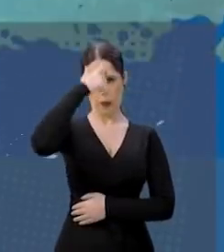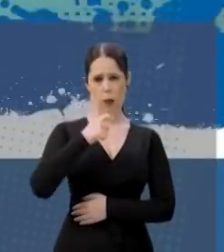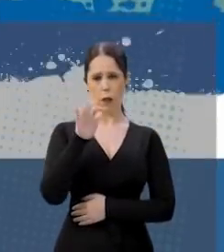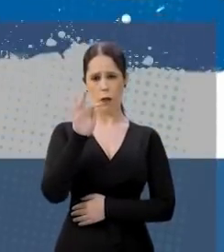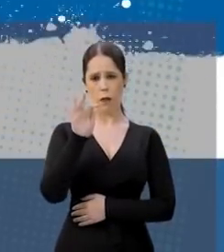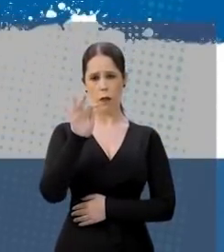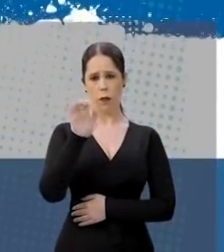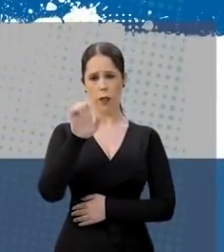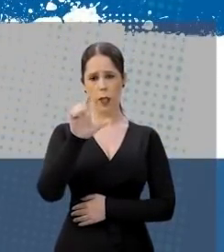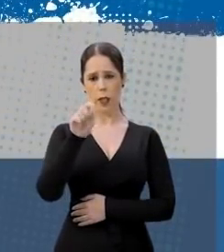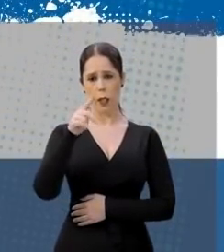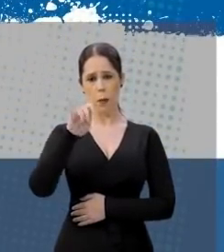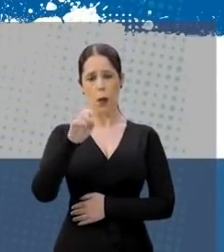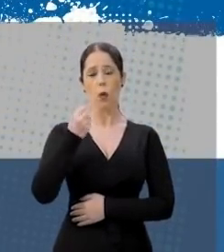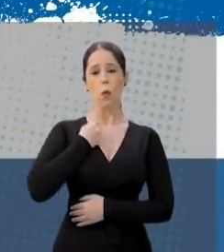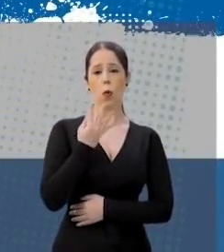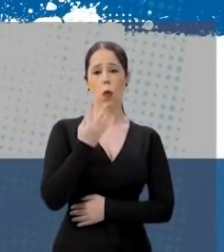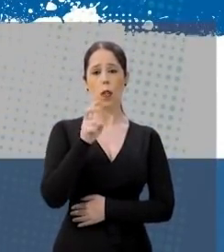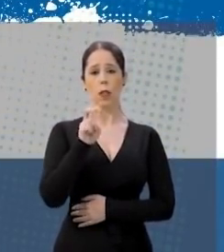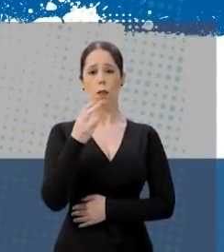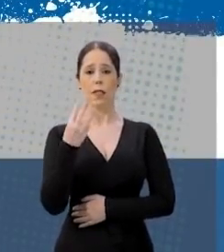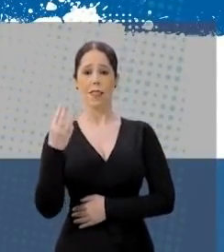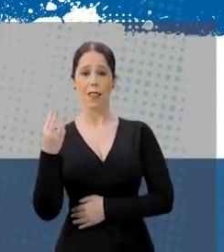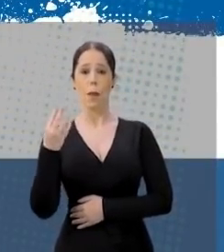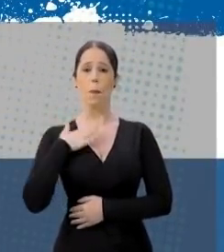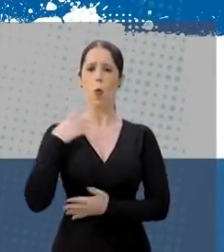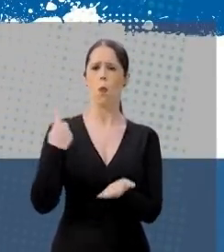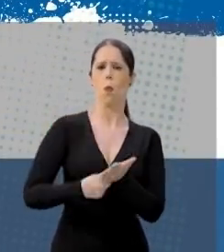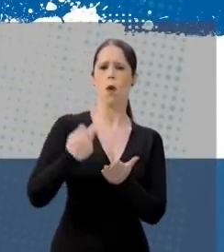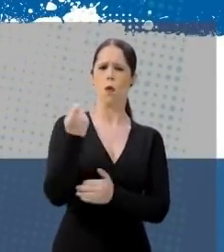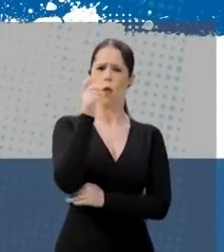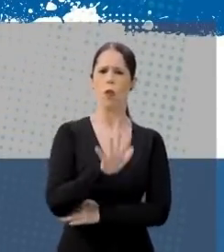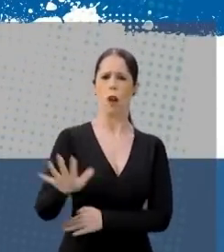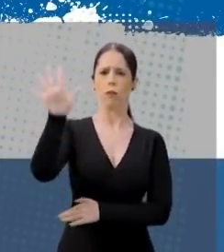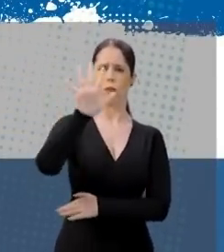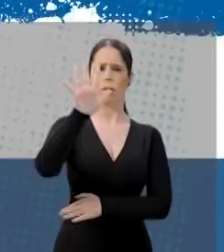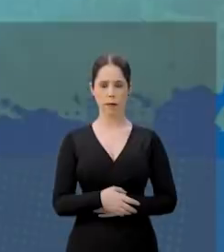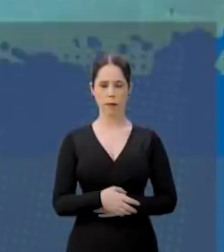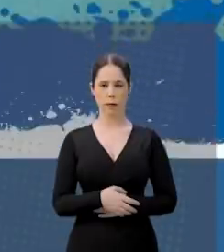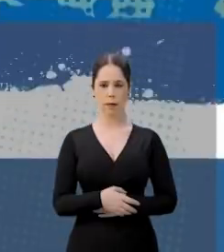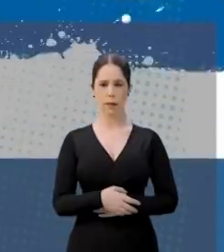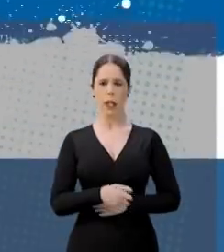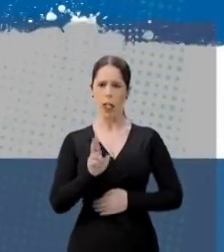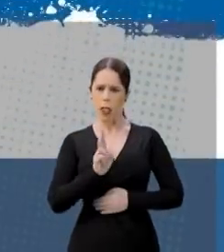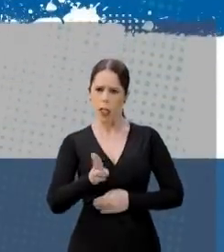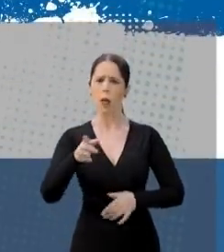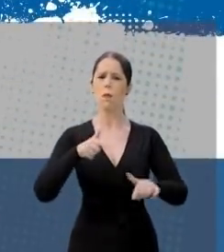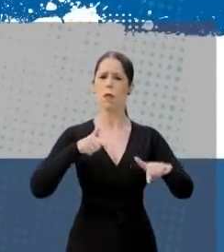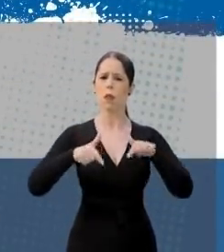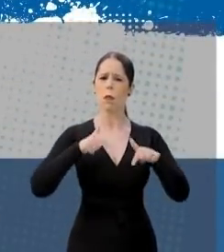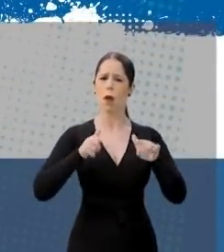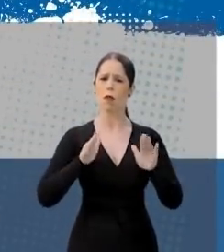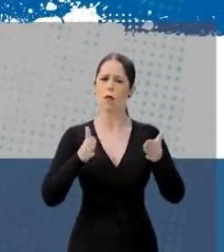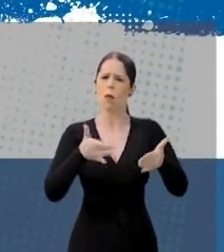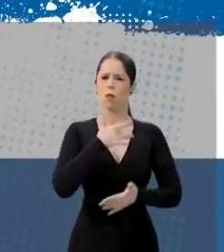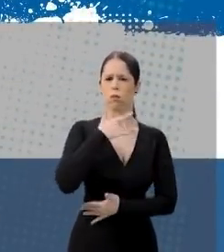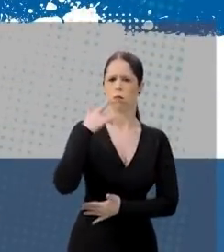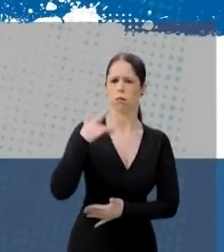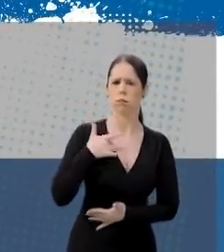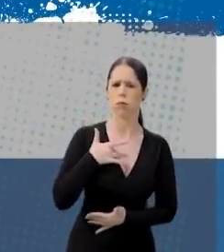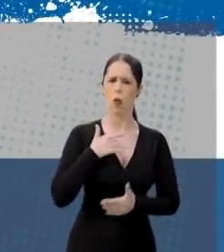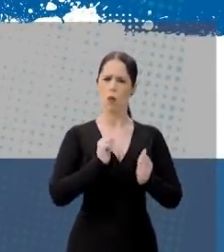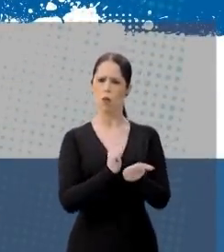Eu sou o Felipe Martini, 45333. O meu compromisso é com o Rio Grande. Sempre trabalhei pela saúde,